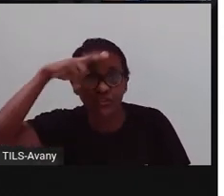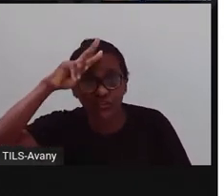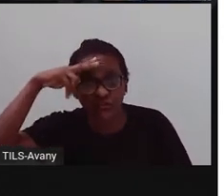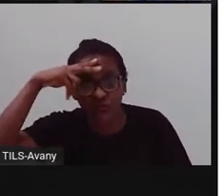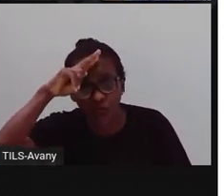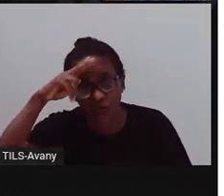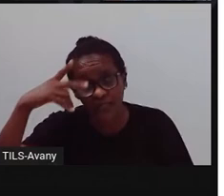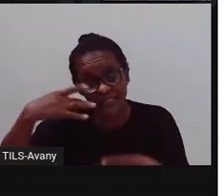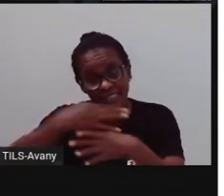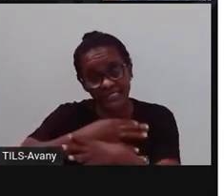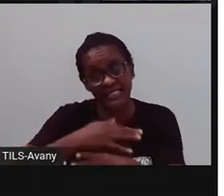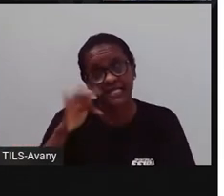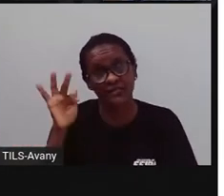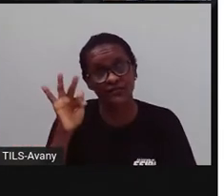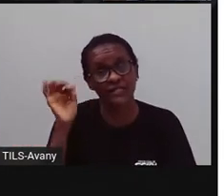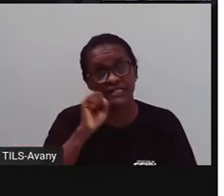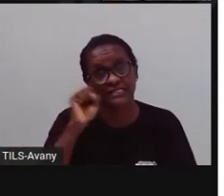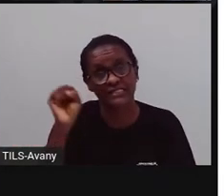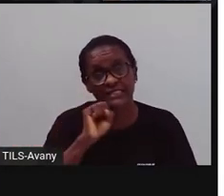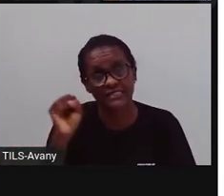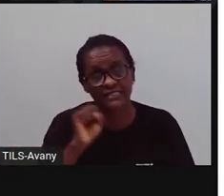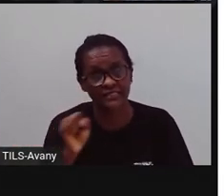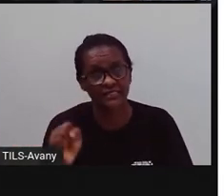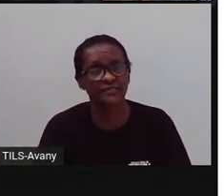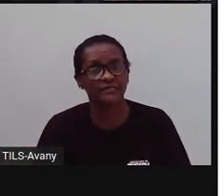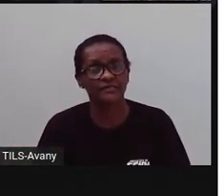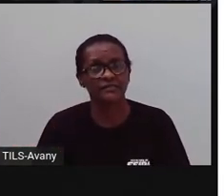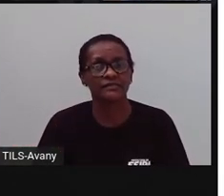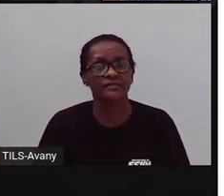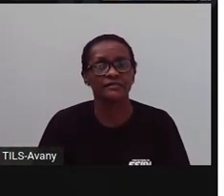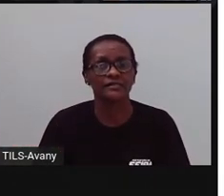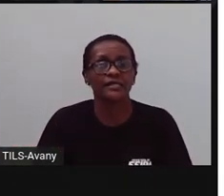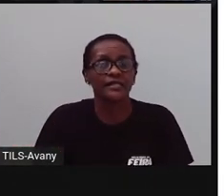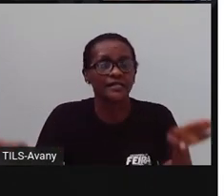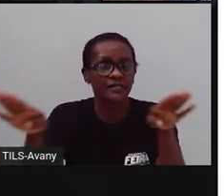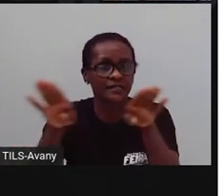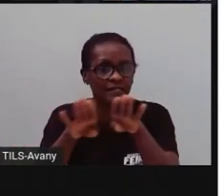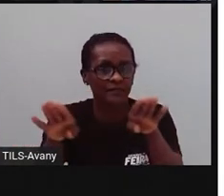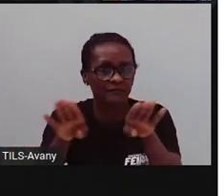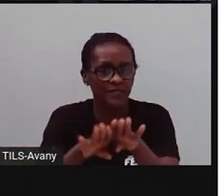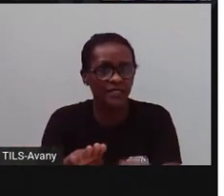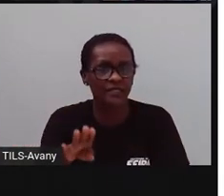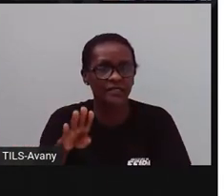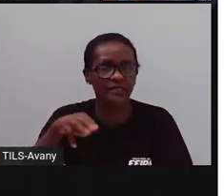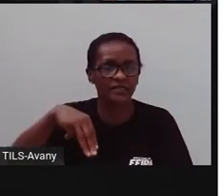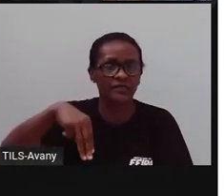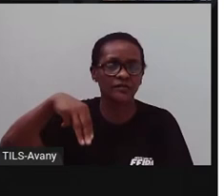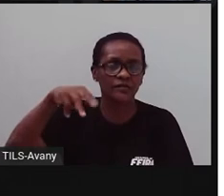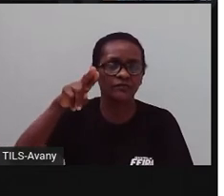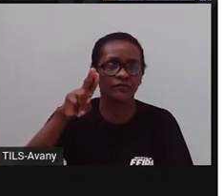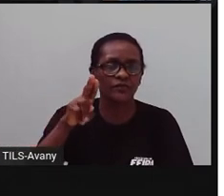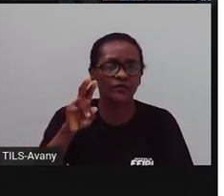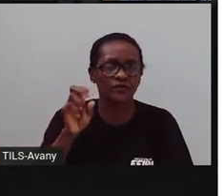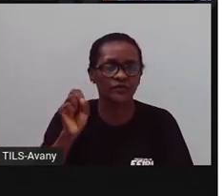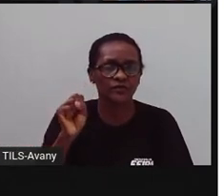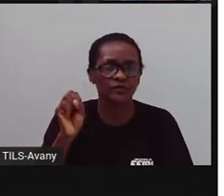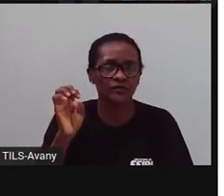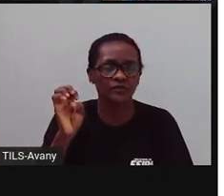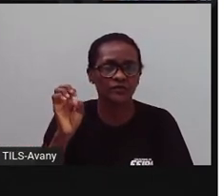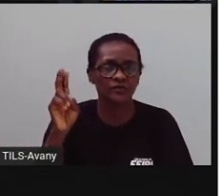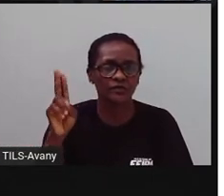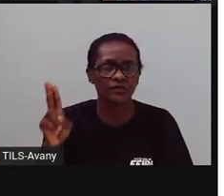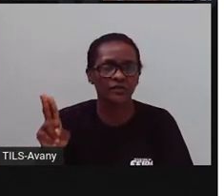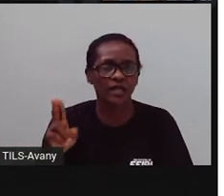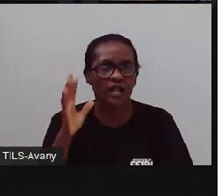resgatam a essência do feirense. Esse museu também aqui, se você não conhece ainda, quando ele voltar a funcionar, você